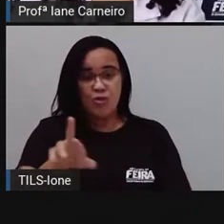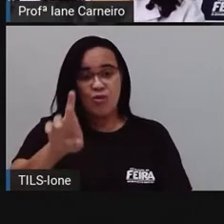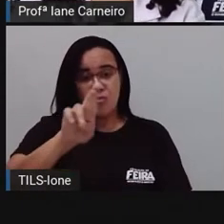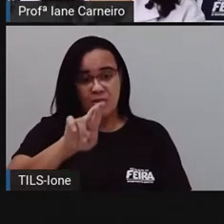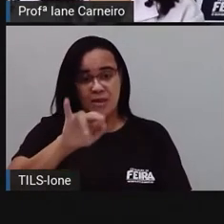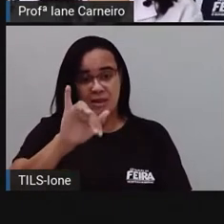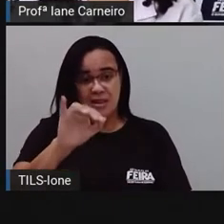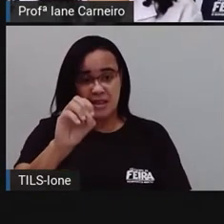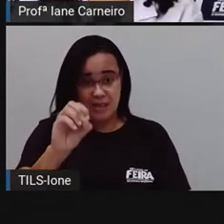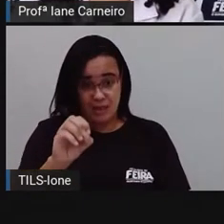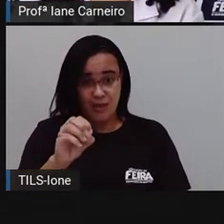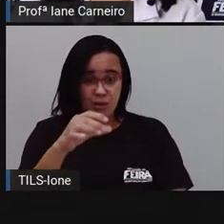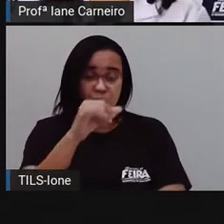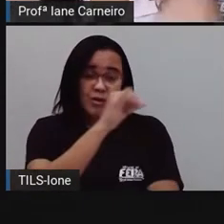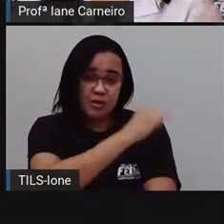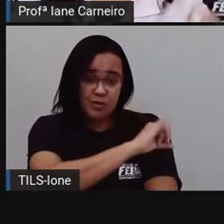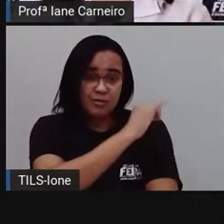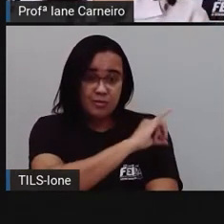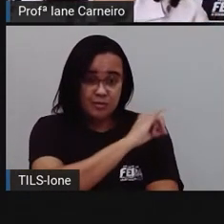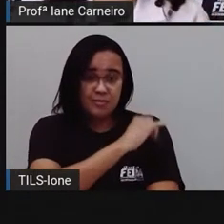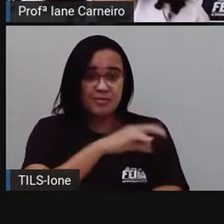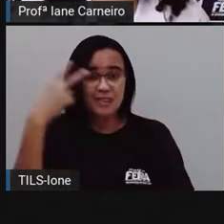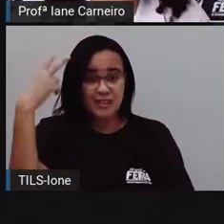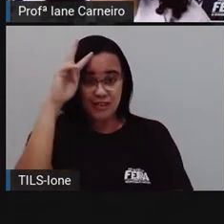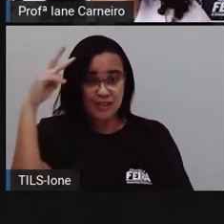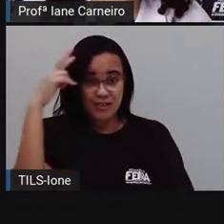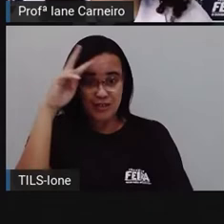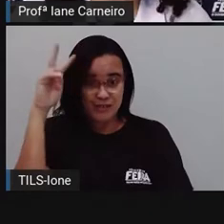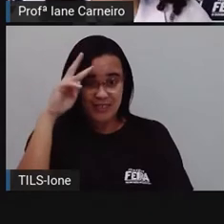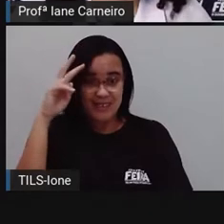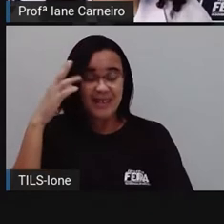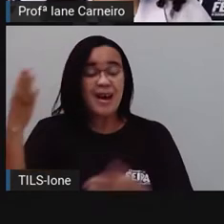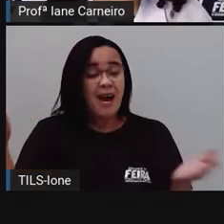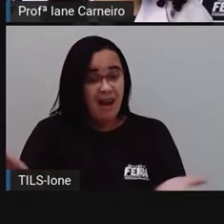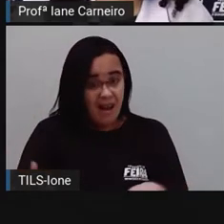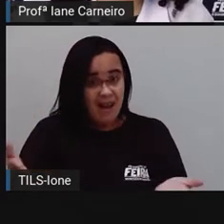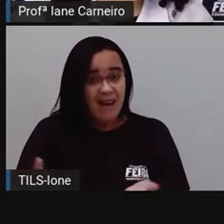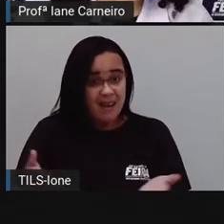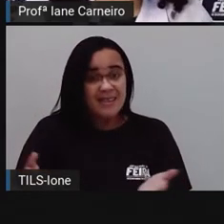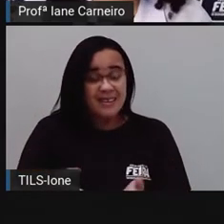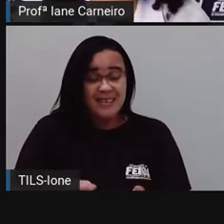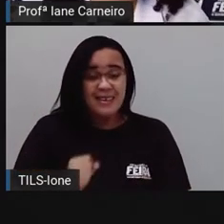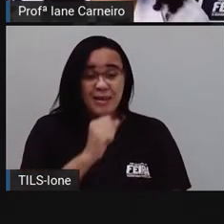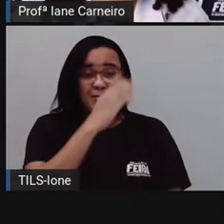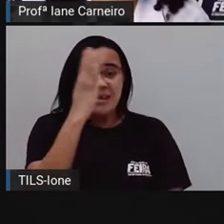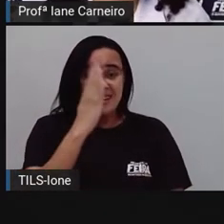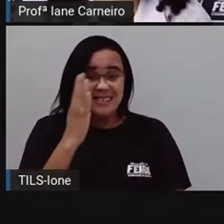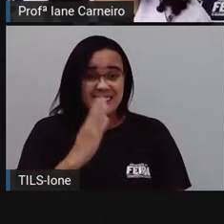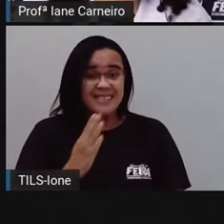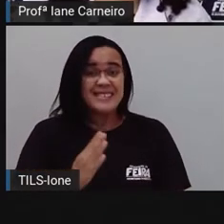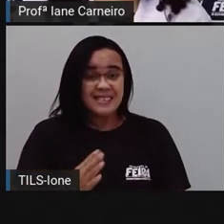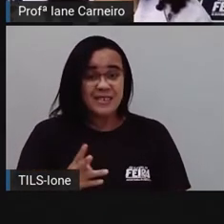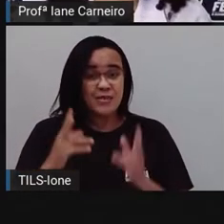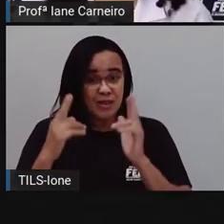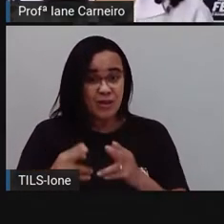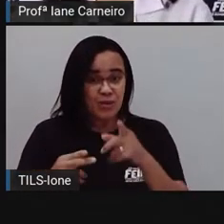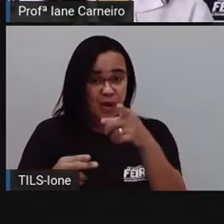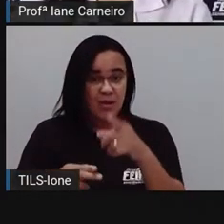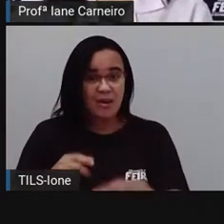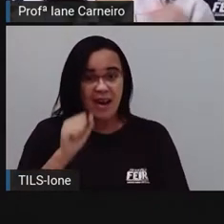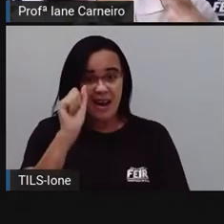Brasil. Ela conta uma história que aconteceu aqui no Brasil, né? De um arara azul, né? Como essa aqui que tá voando, ó.